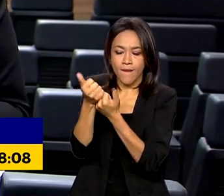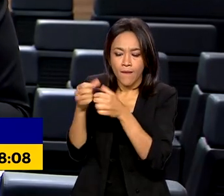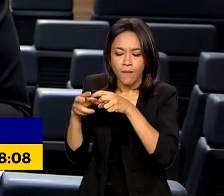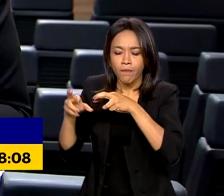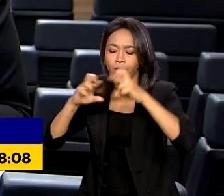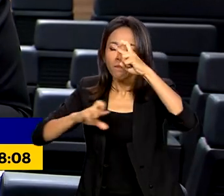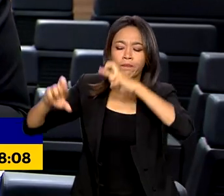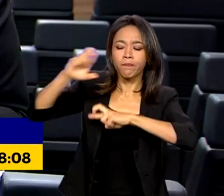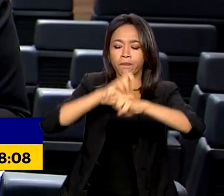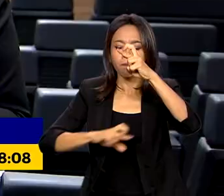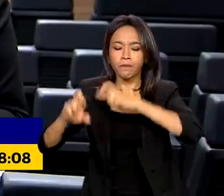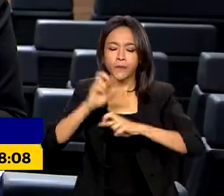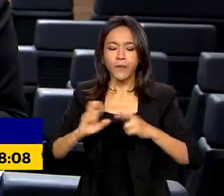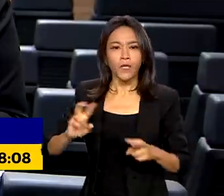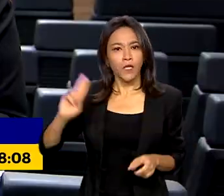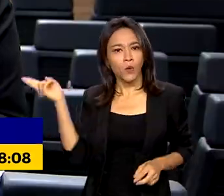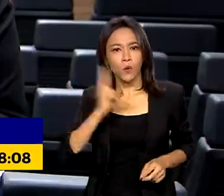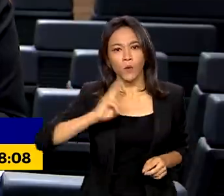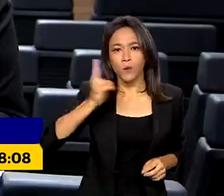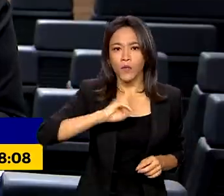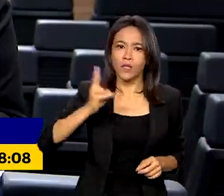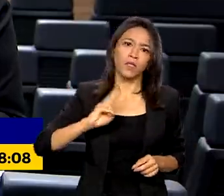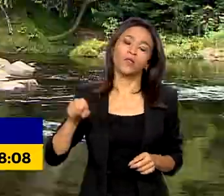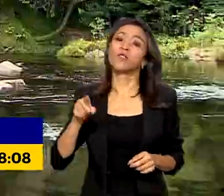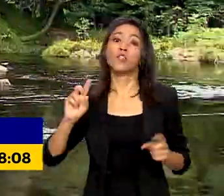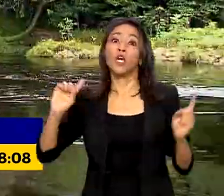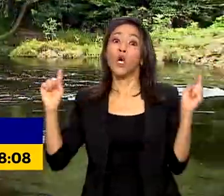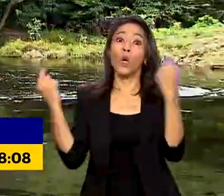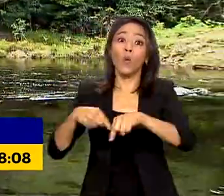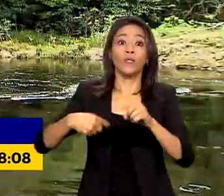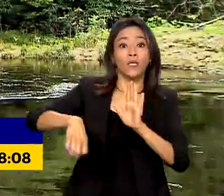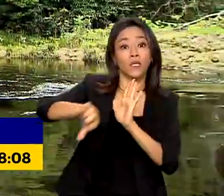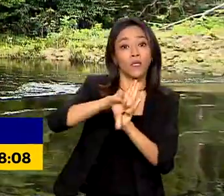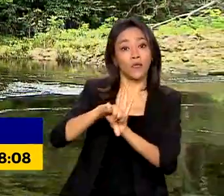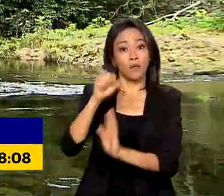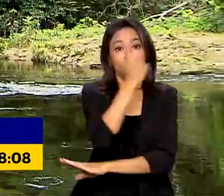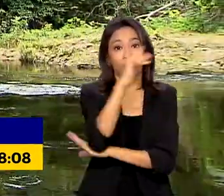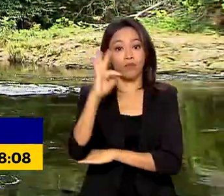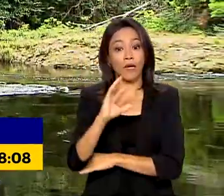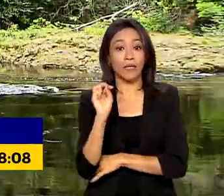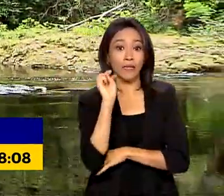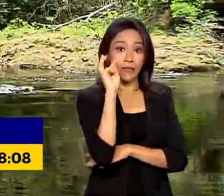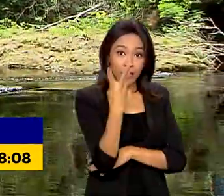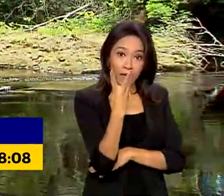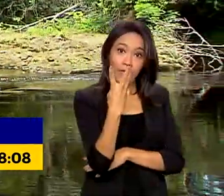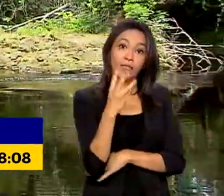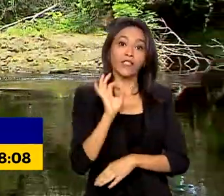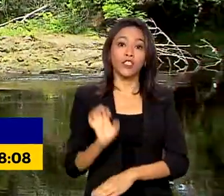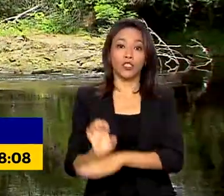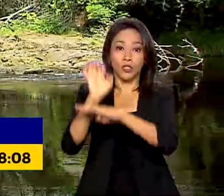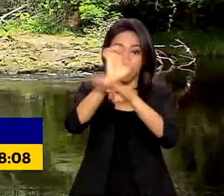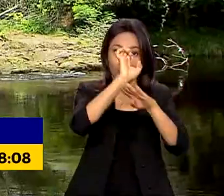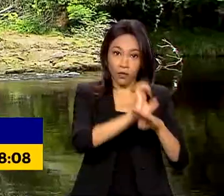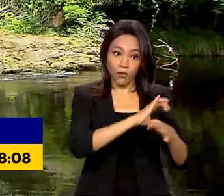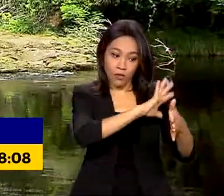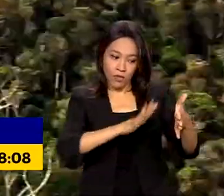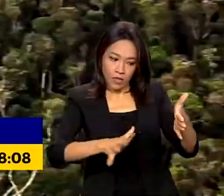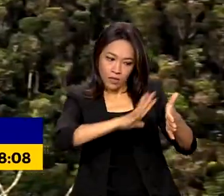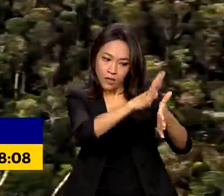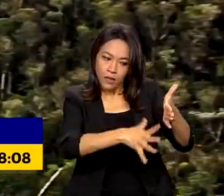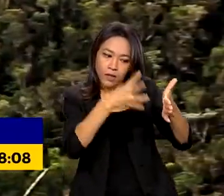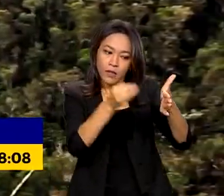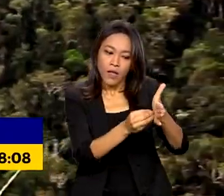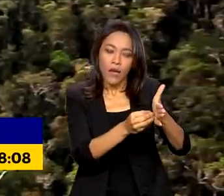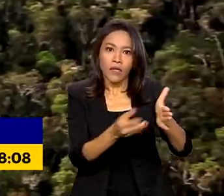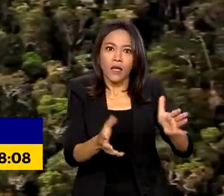agilizar o combate a crimes ambientais. Três estados da Amazônia Legal que apresentavam uma tendência de alta